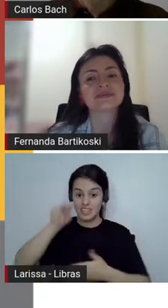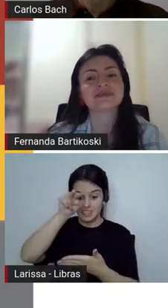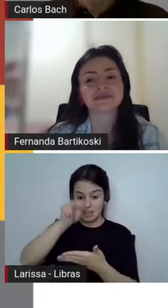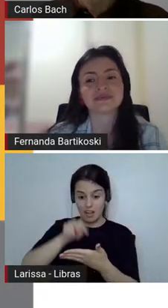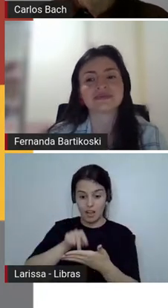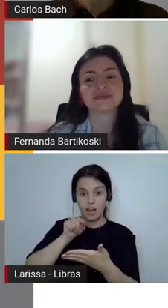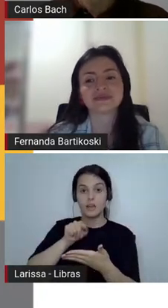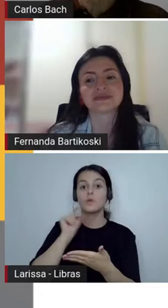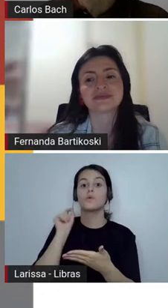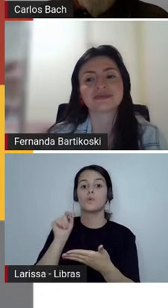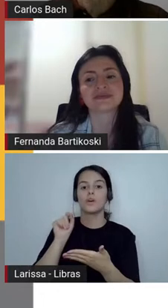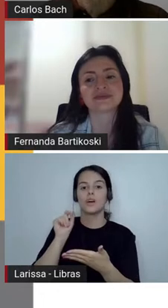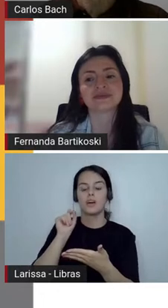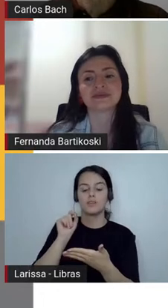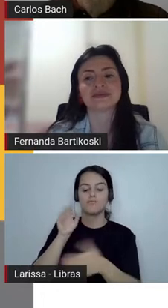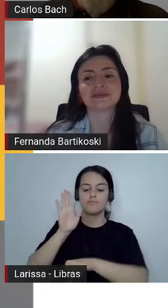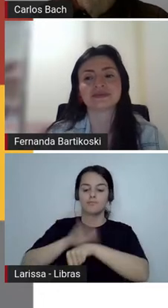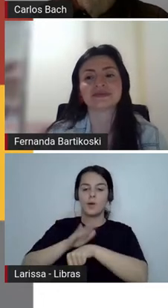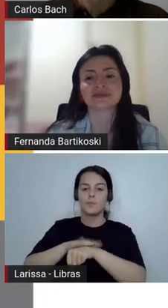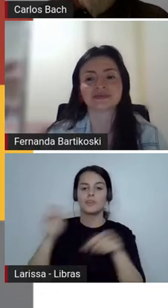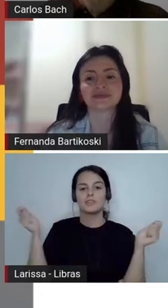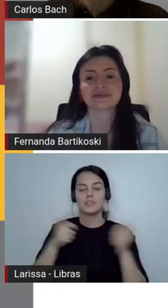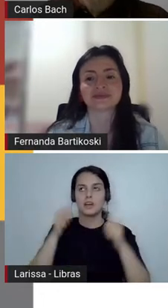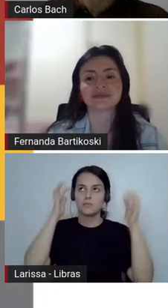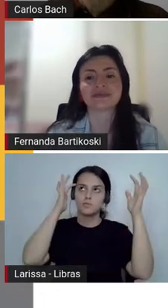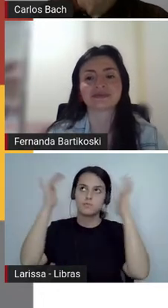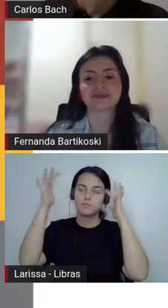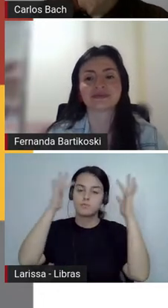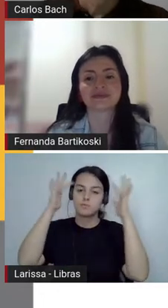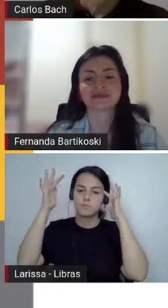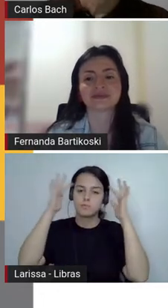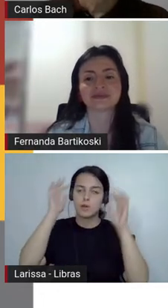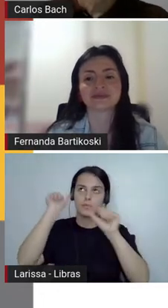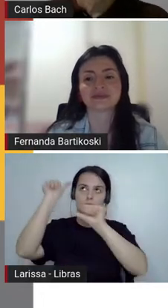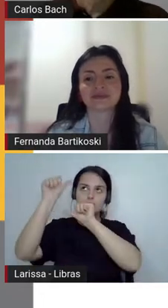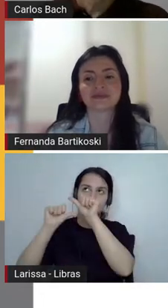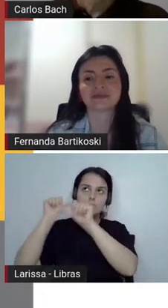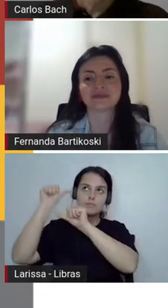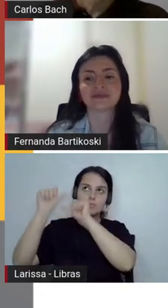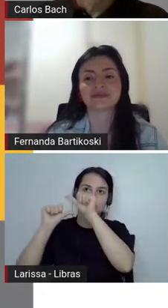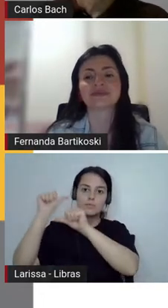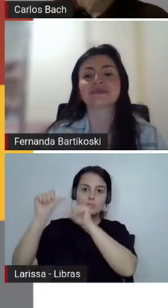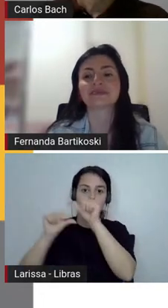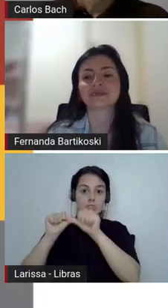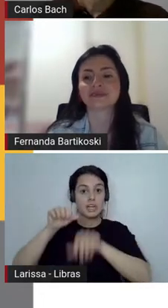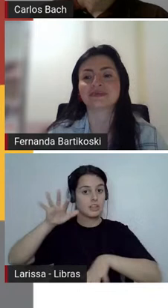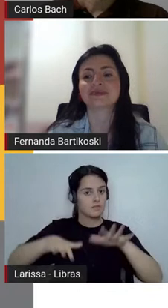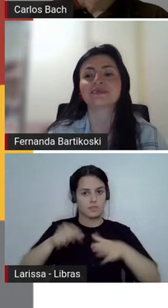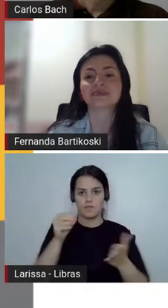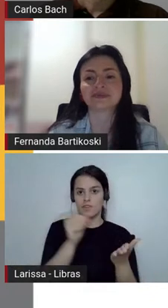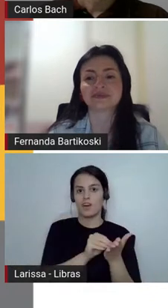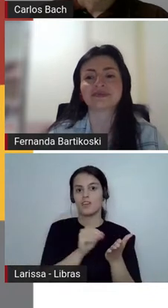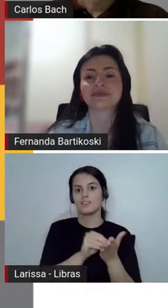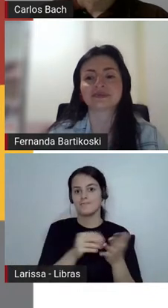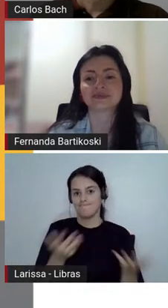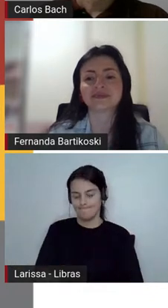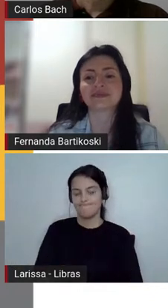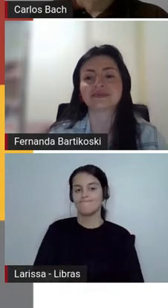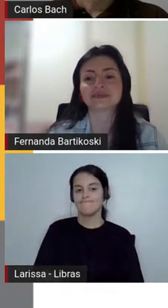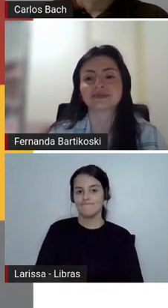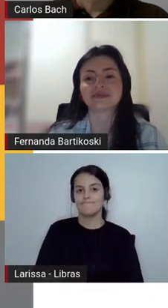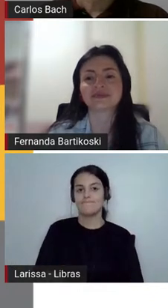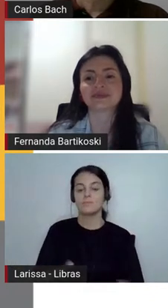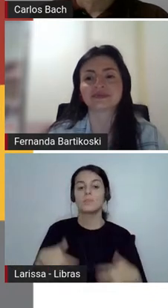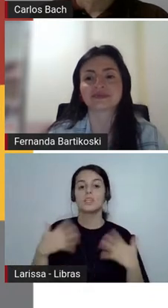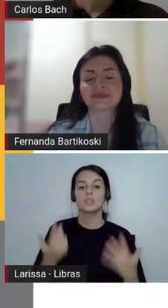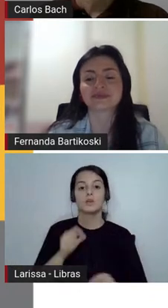Acho bem importante o que a professora traz aqui, ó. Não realiza uma avaliação específica. Ela não... Vou ler